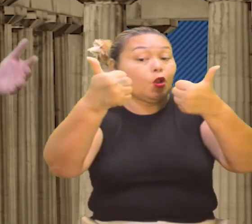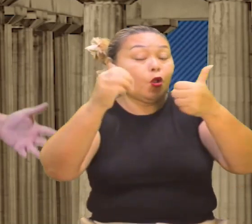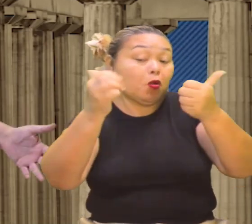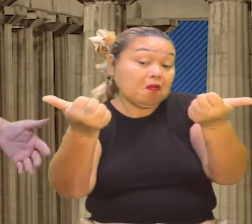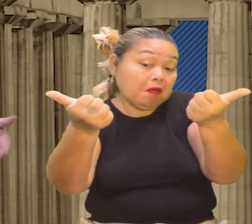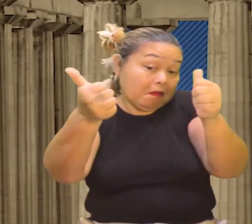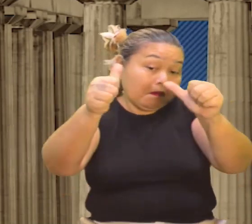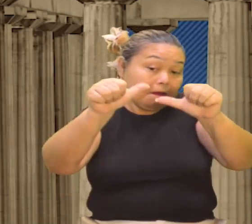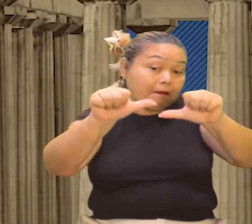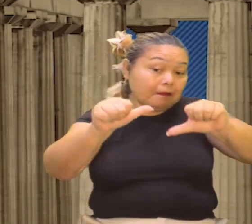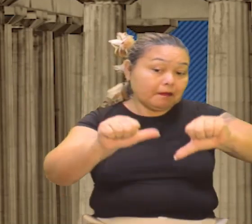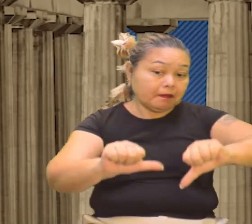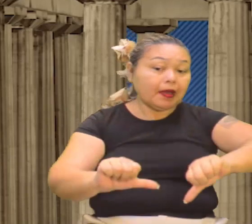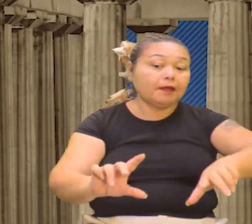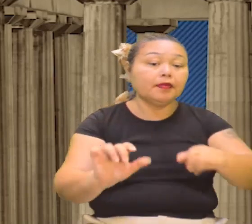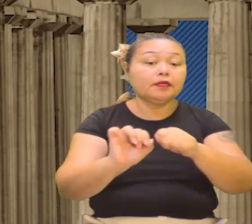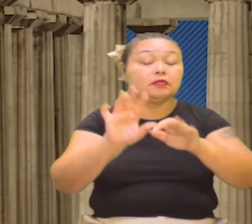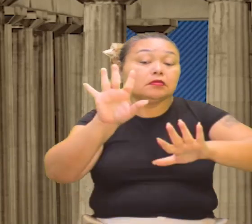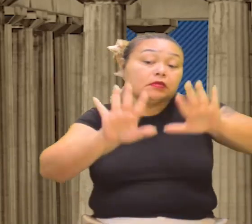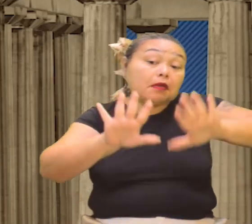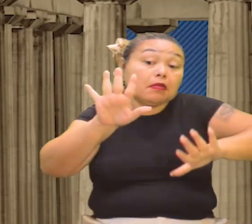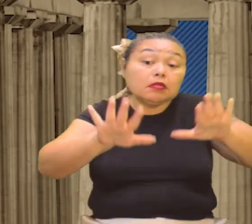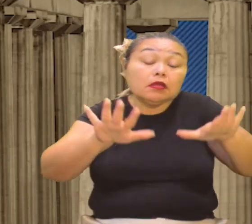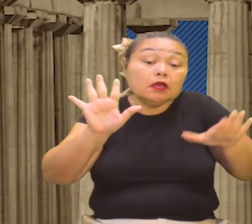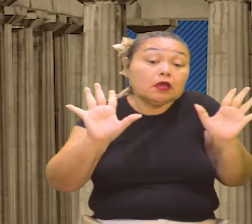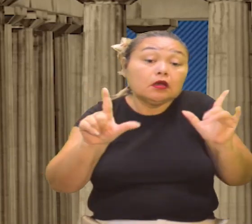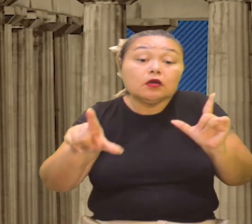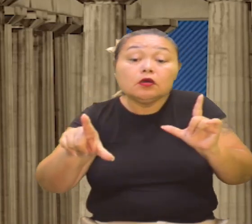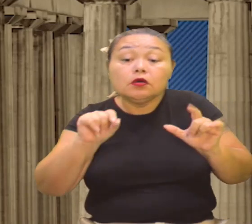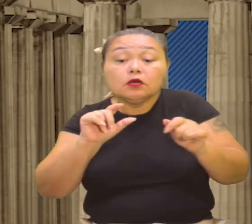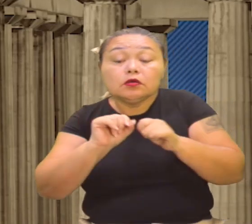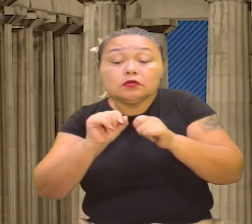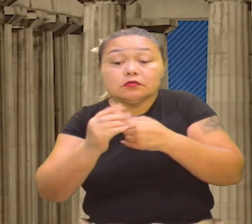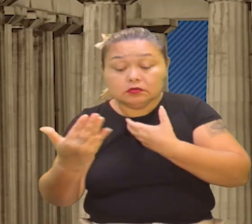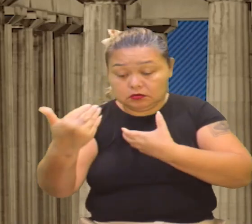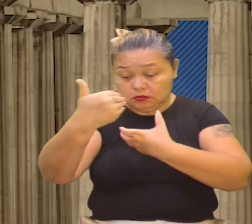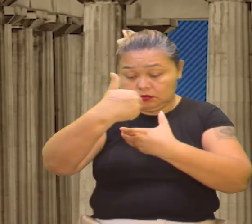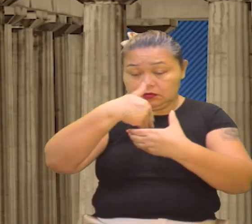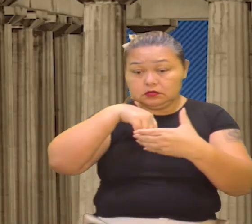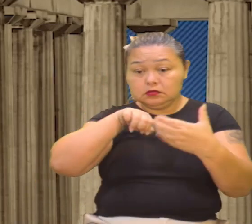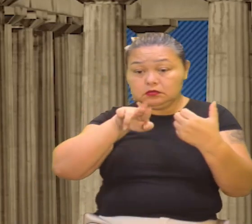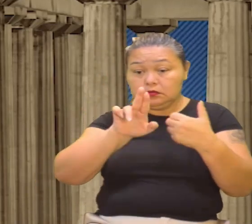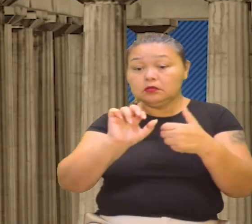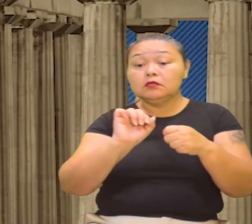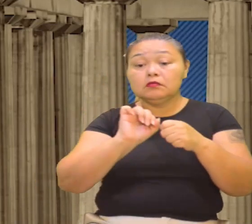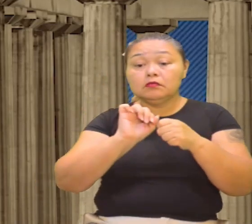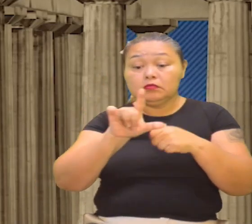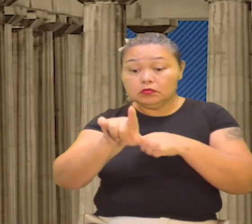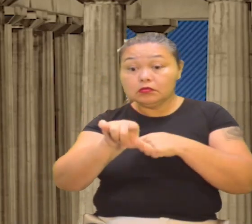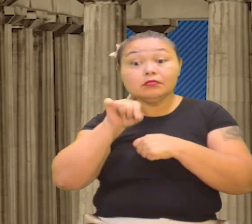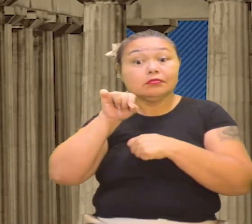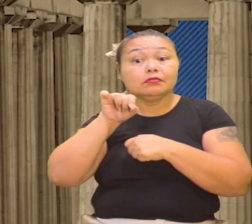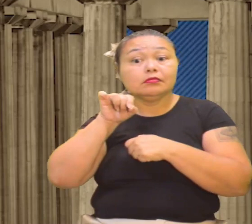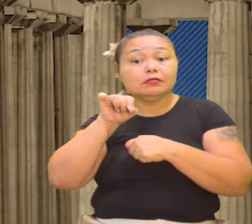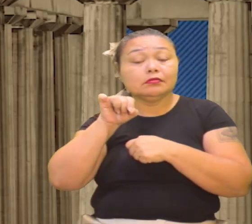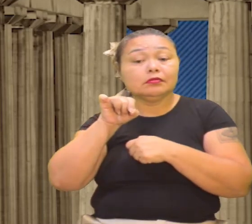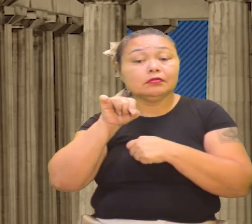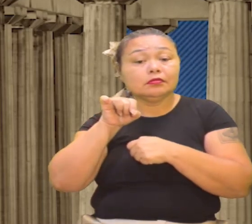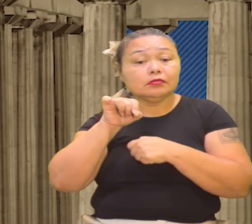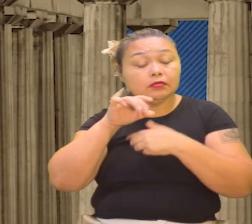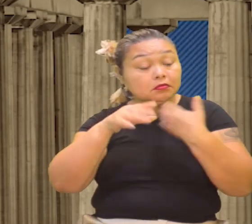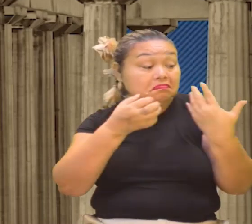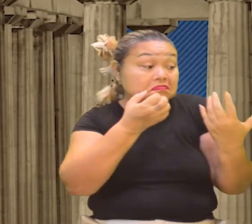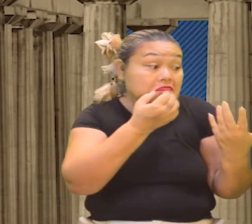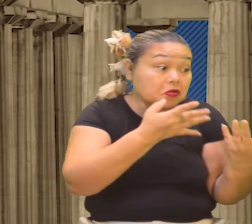dependendo da situação que ele está decidindo, vê o existencialismo, tomamos as decisões, elas